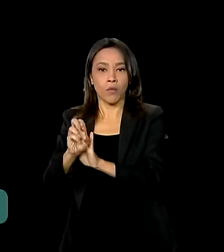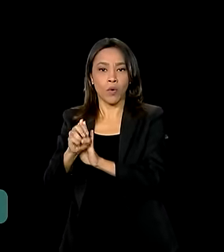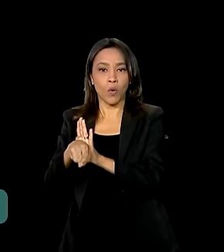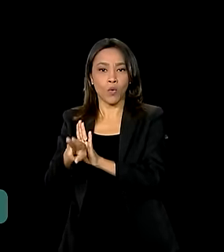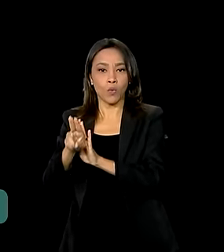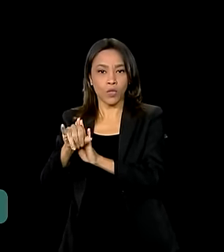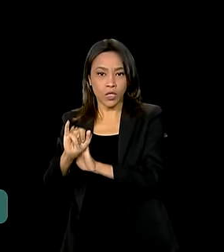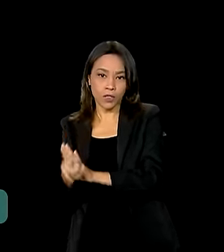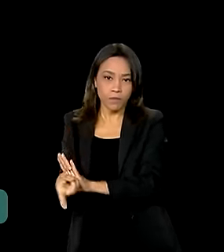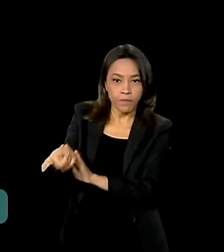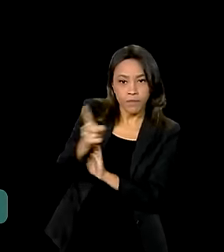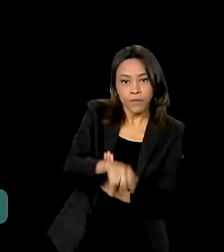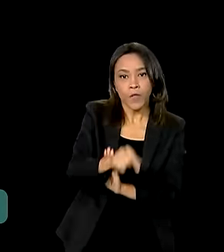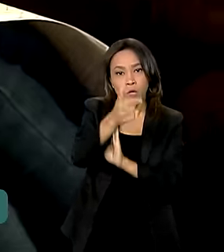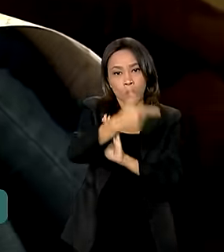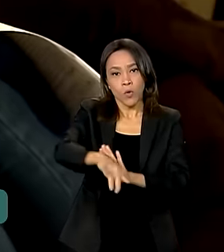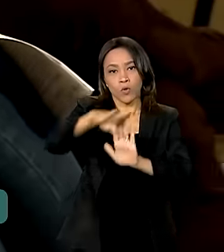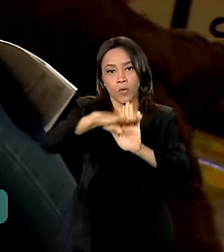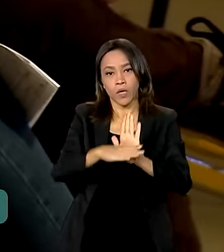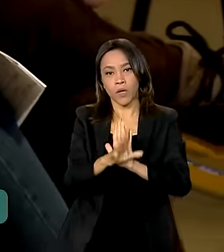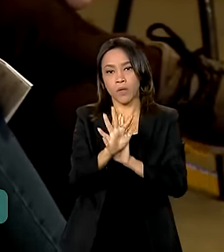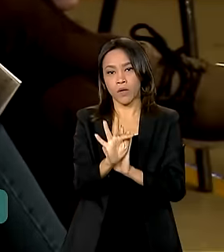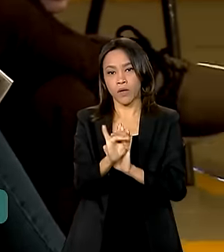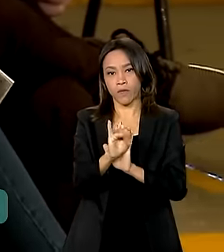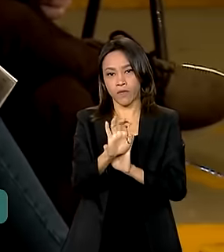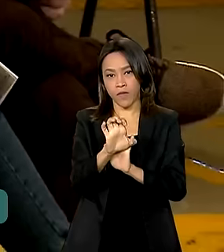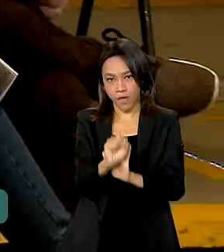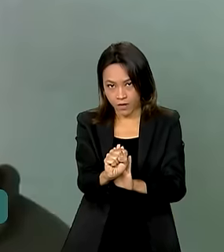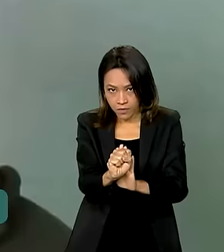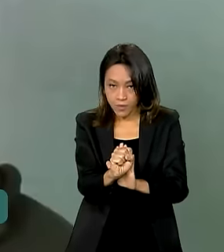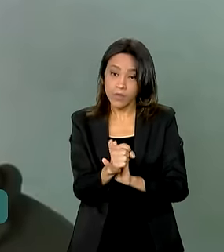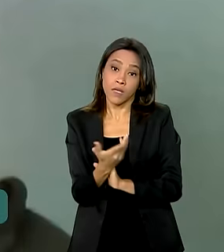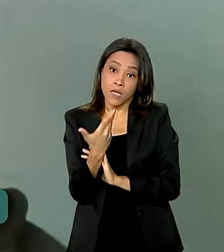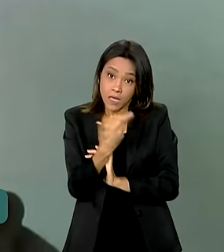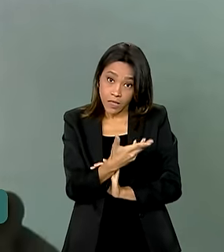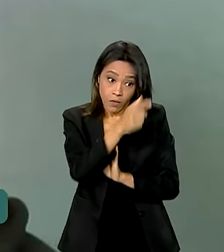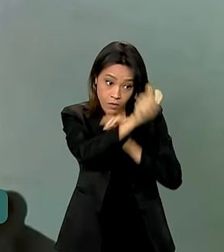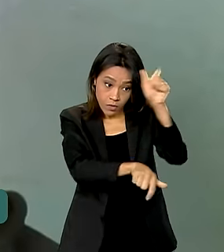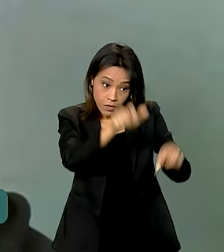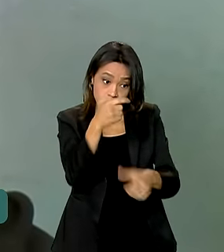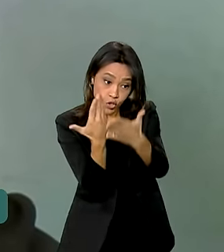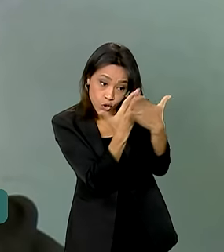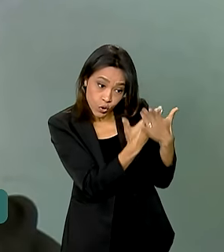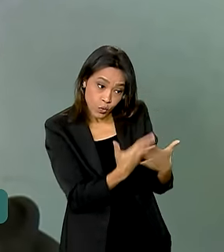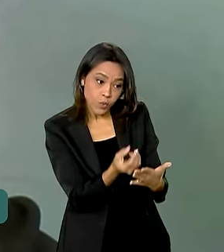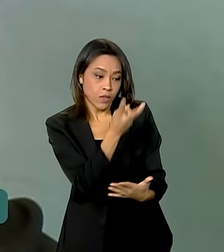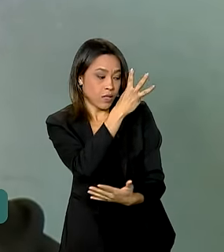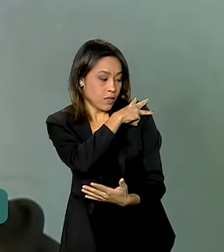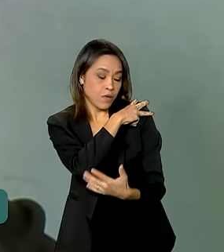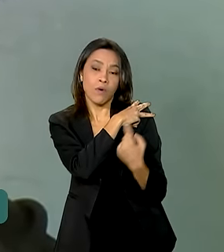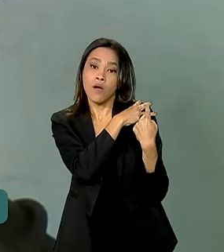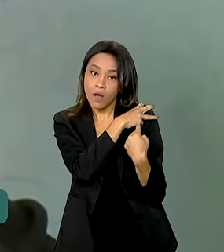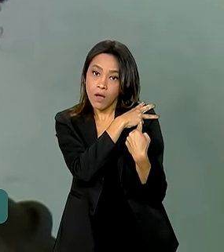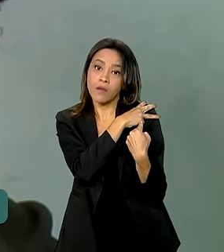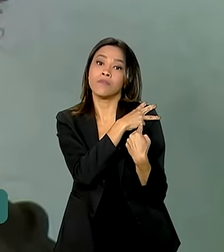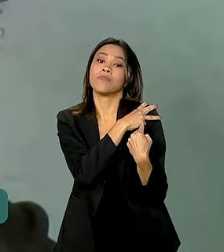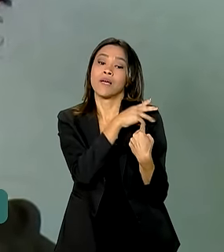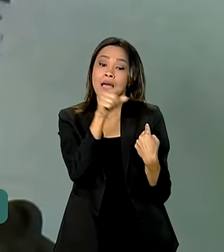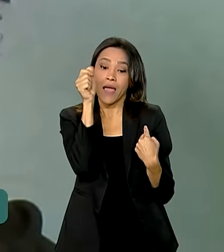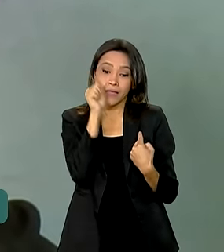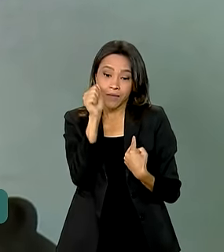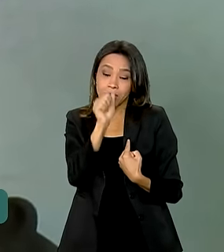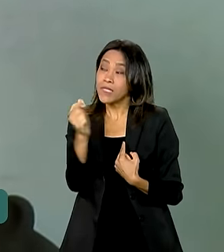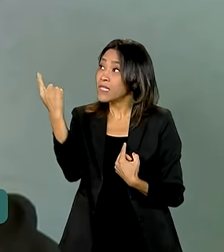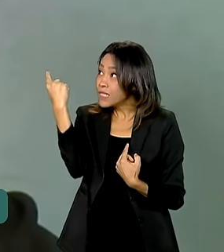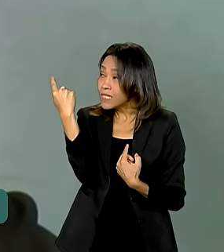e do Fundo de Financiamento Estudantil, o FIES. Estudante do terceiro ano do ensino médio, Pâmela vai